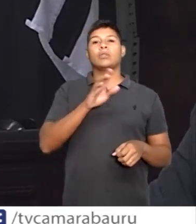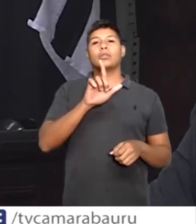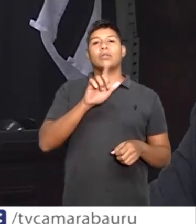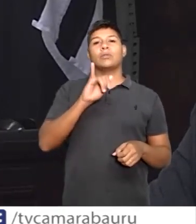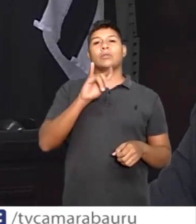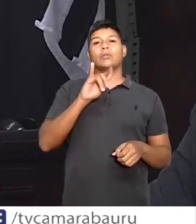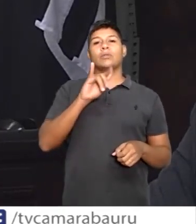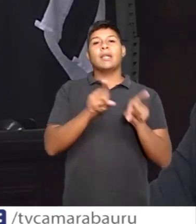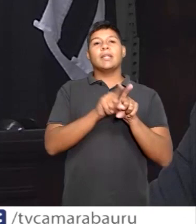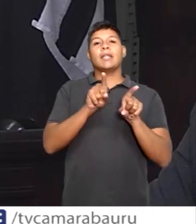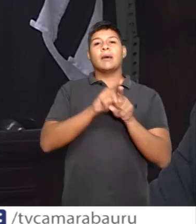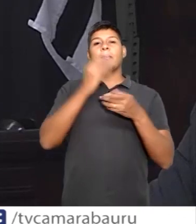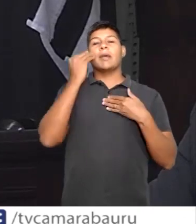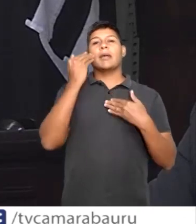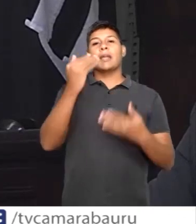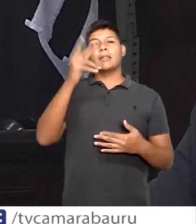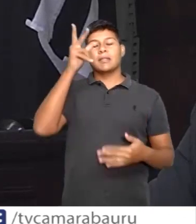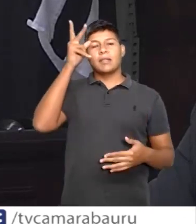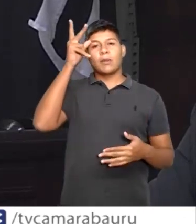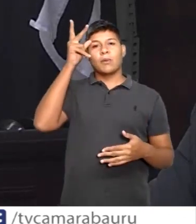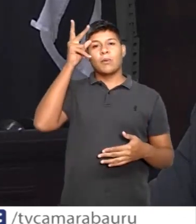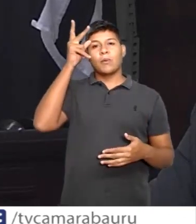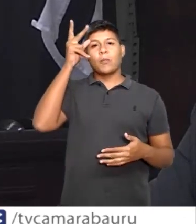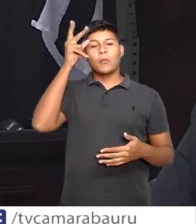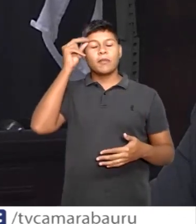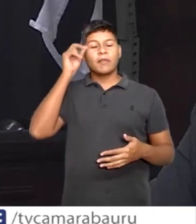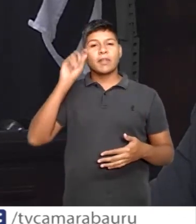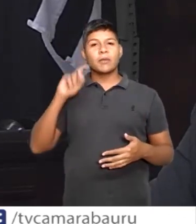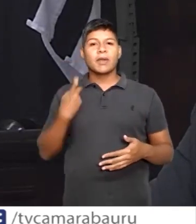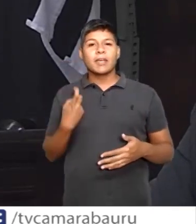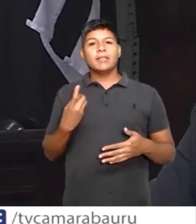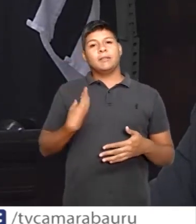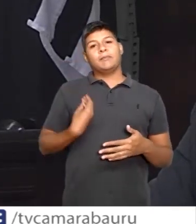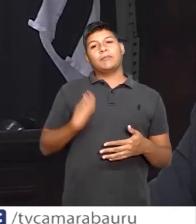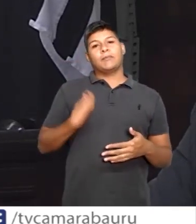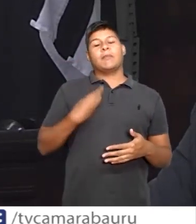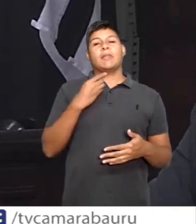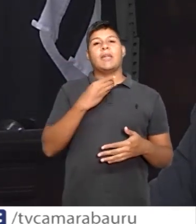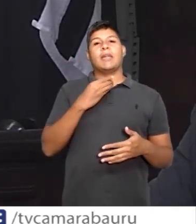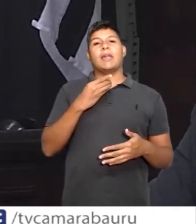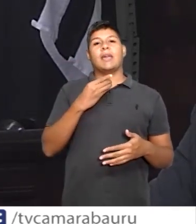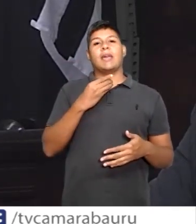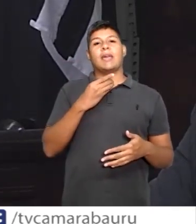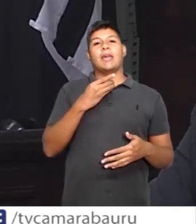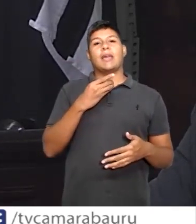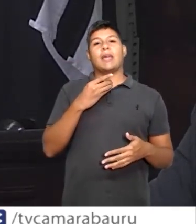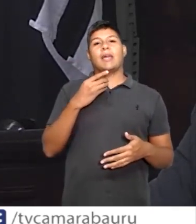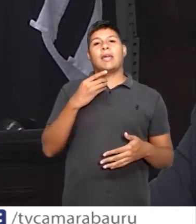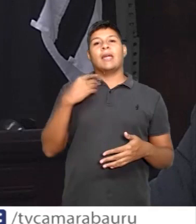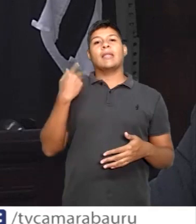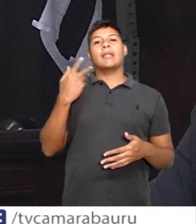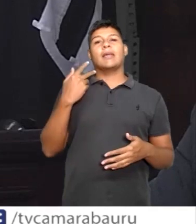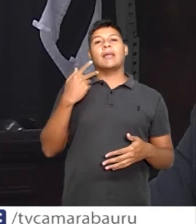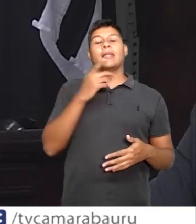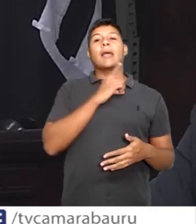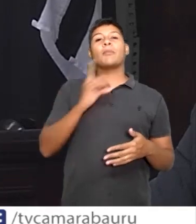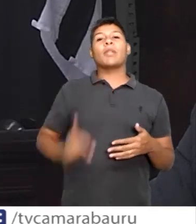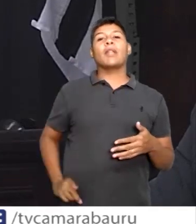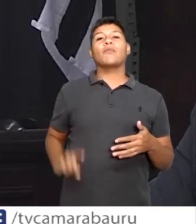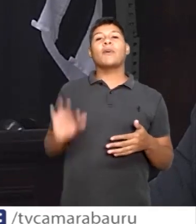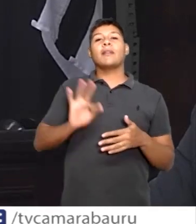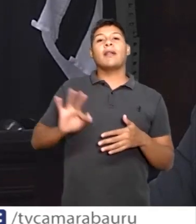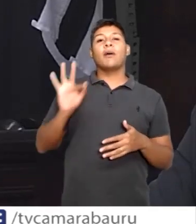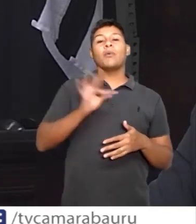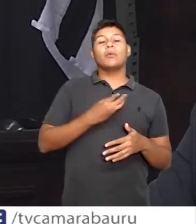agradecer o ex-prefeito Rodrigo Agostinho, que hoje ocupa a cadeira de deputado federal, que atendeu também uma emenda do Francisco Carlos de Guás, do